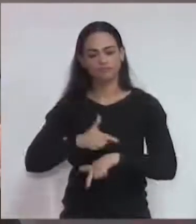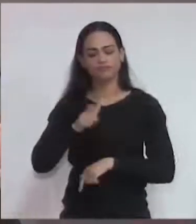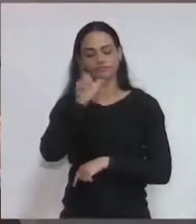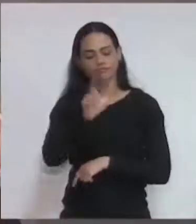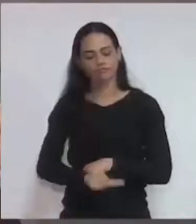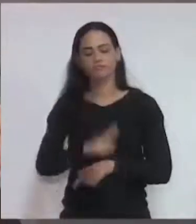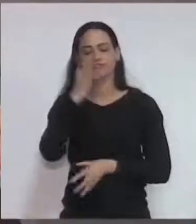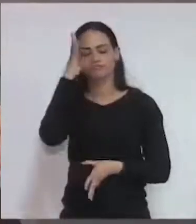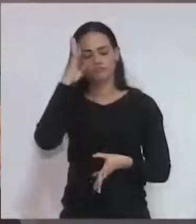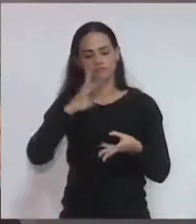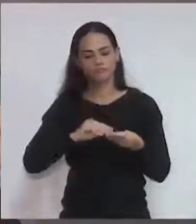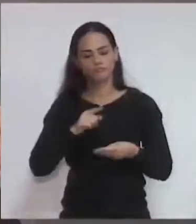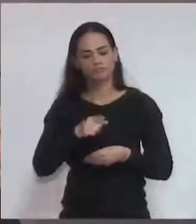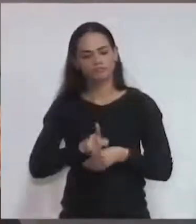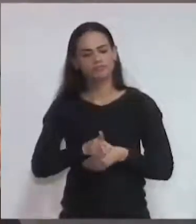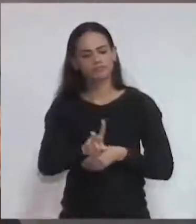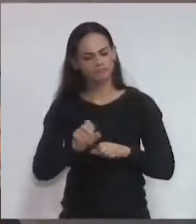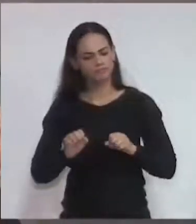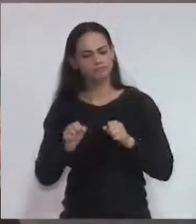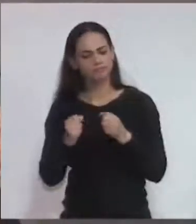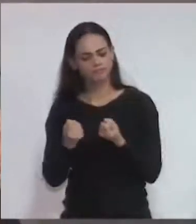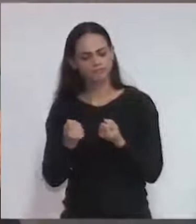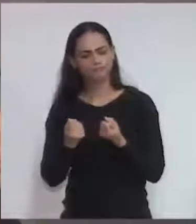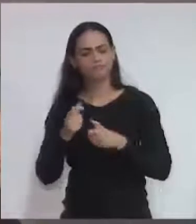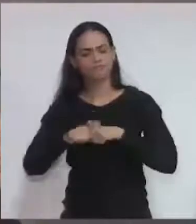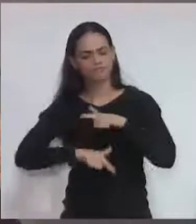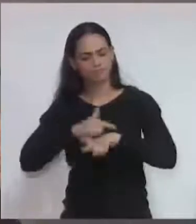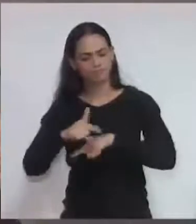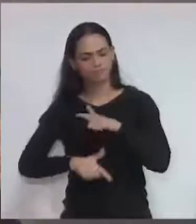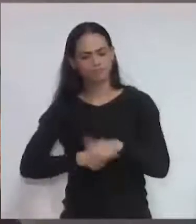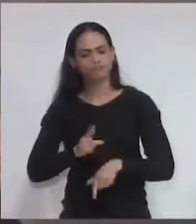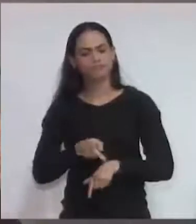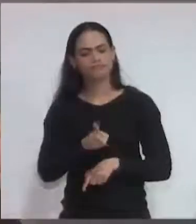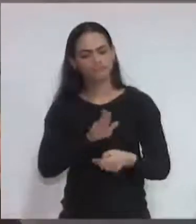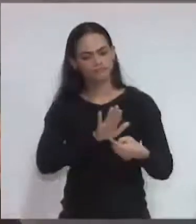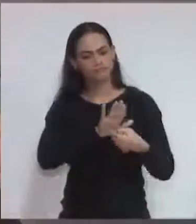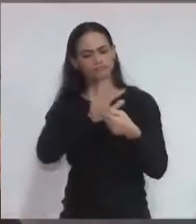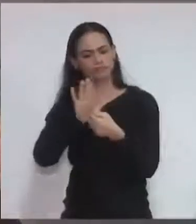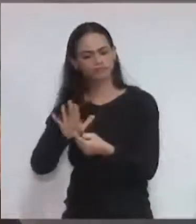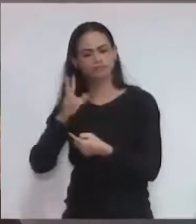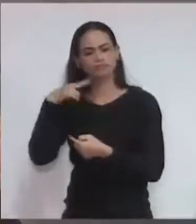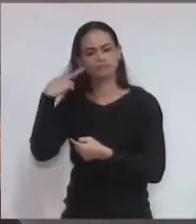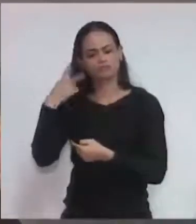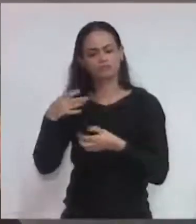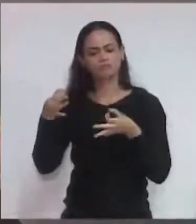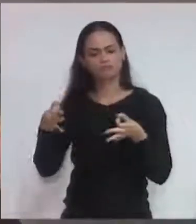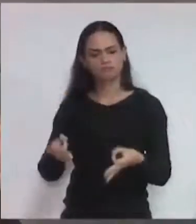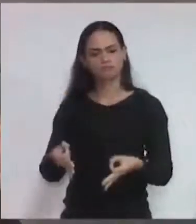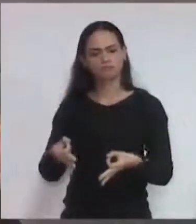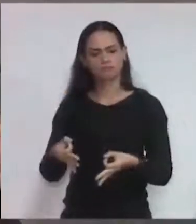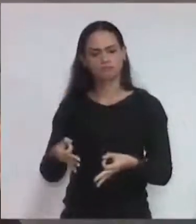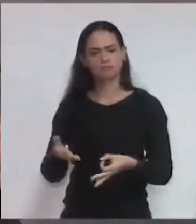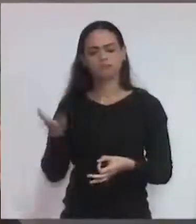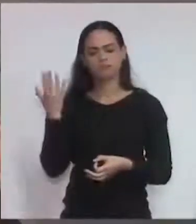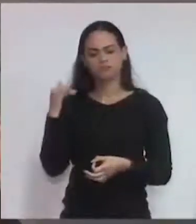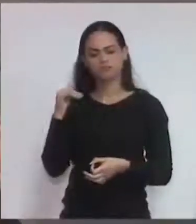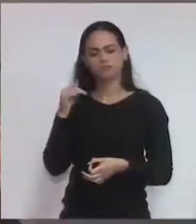demonstrado isso no decorrer da sua jornada como vereador, como presidente da Câmara que aqui foi,